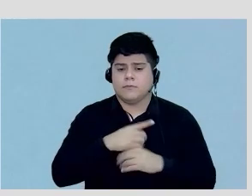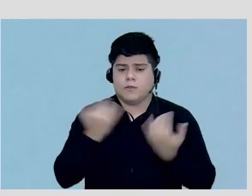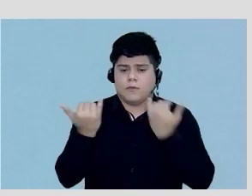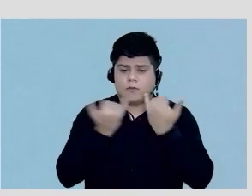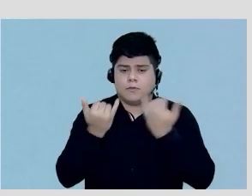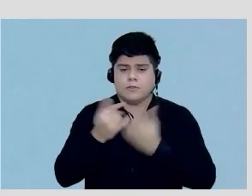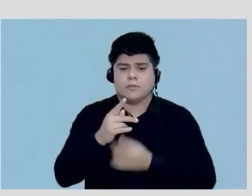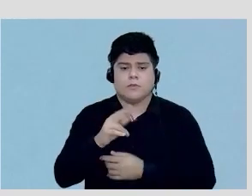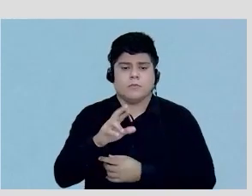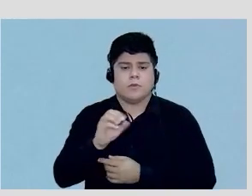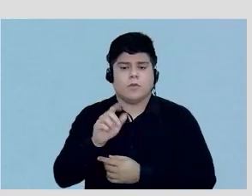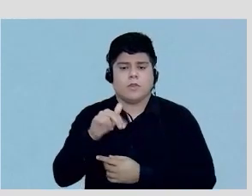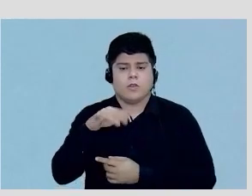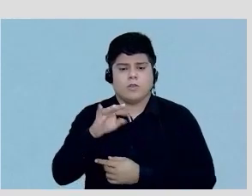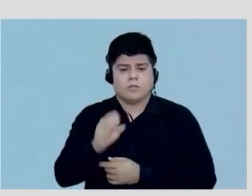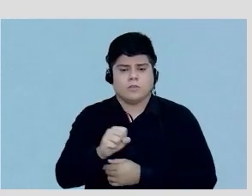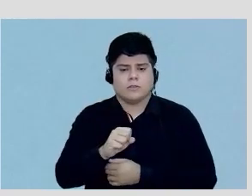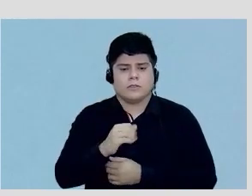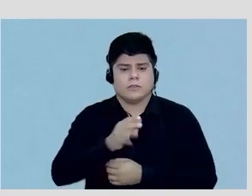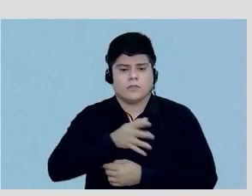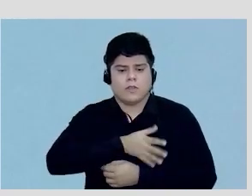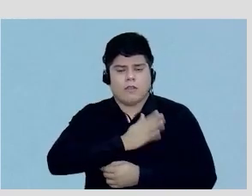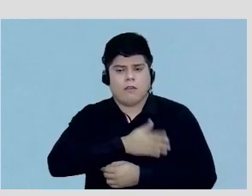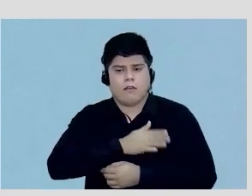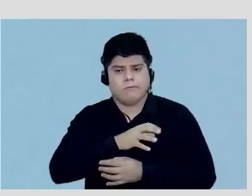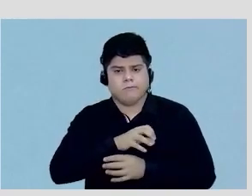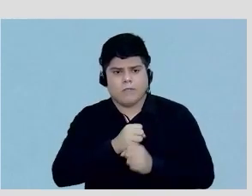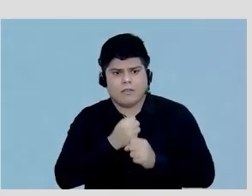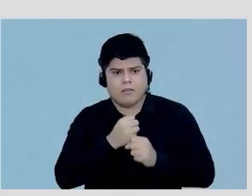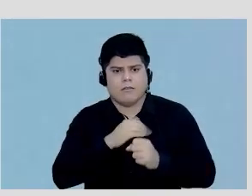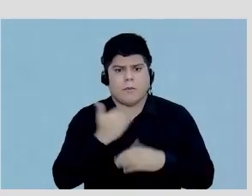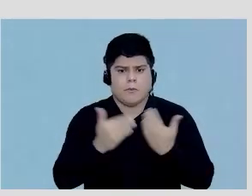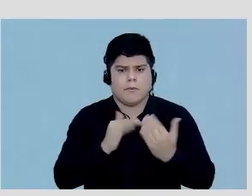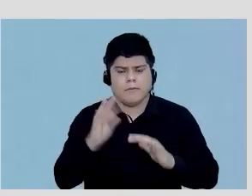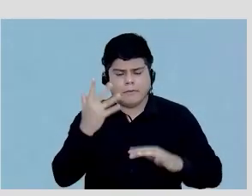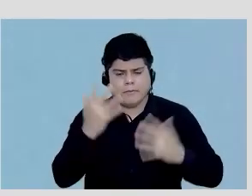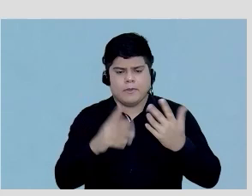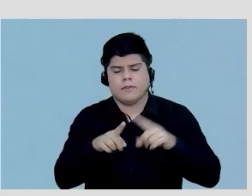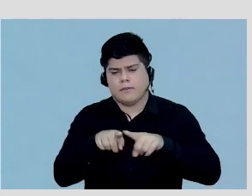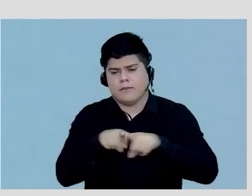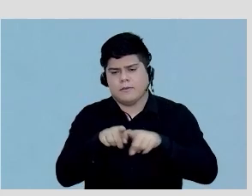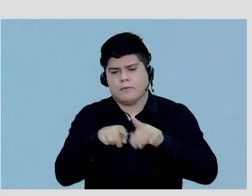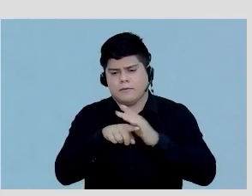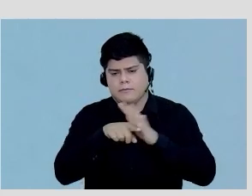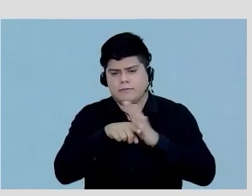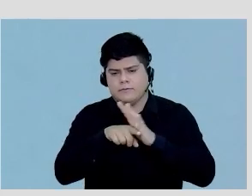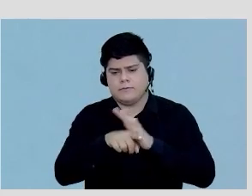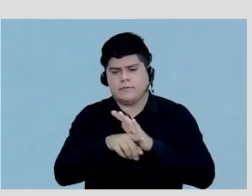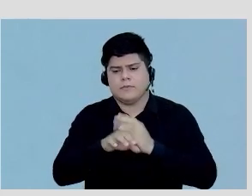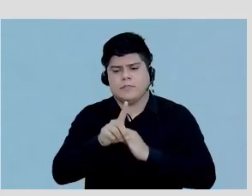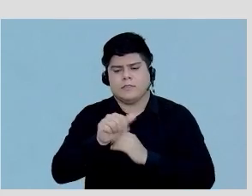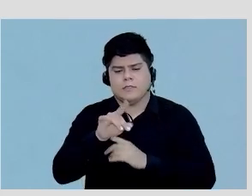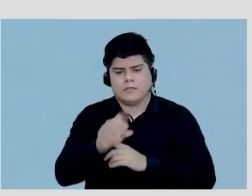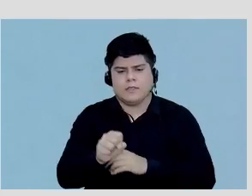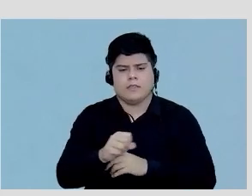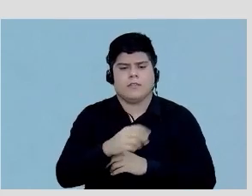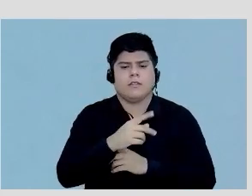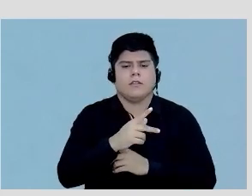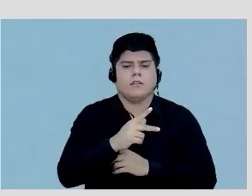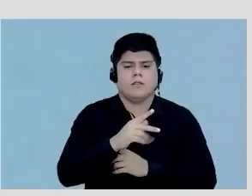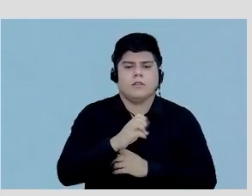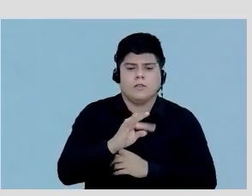referentes à mortalidade cardíaca e às chances de eventos e aos dados da perfusão relativa tanto nos PET quanto no PET. Então,